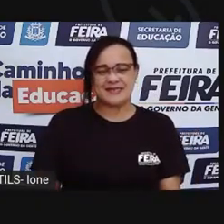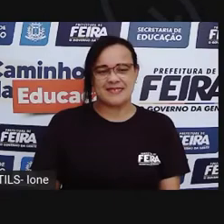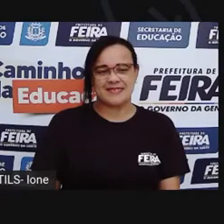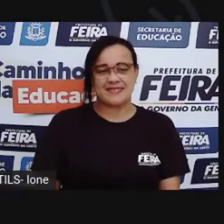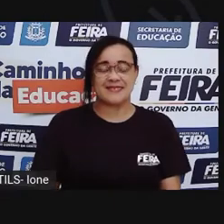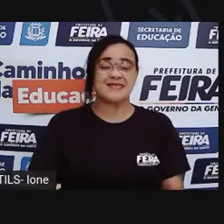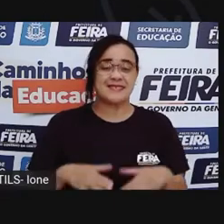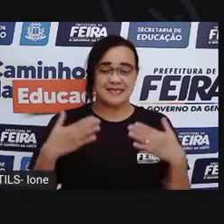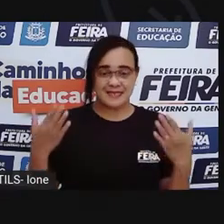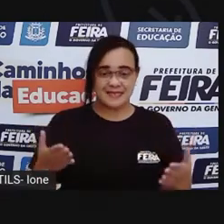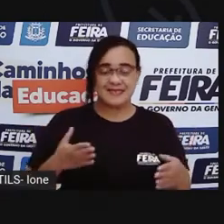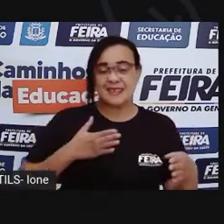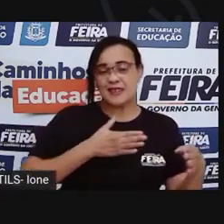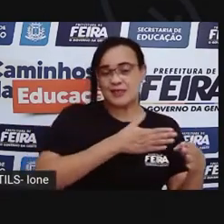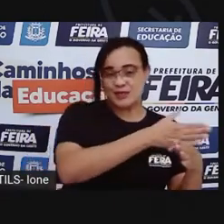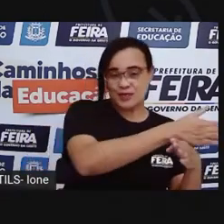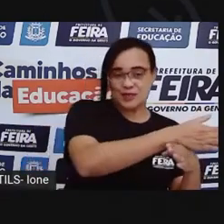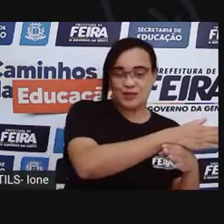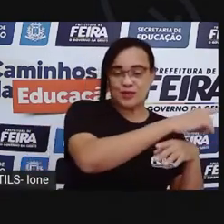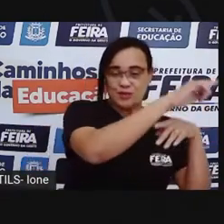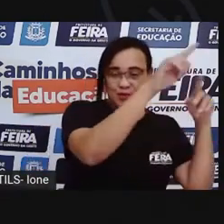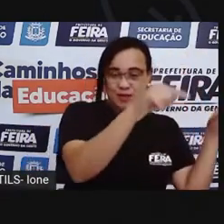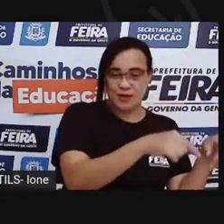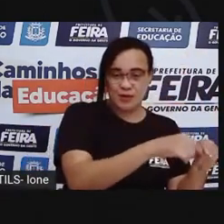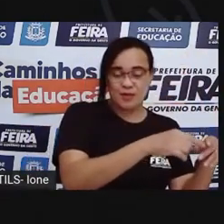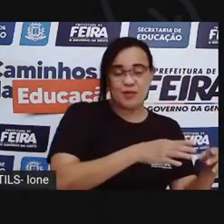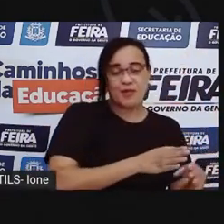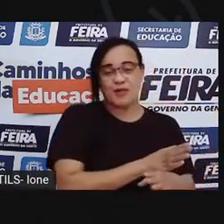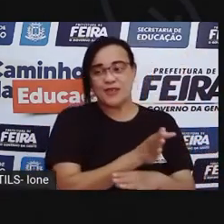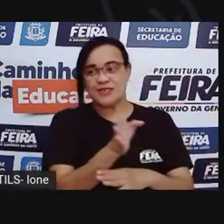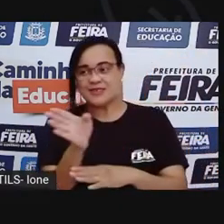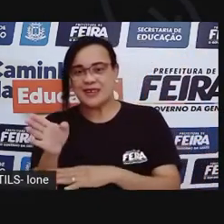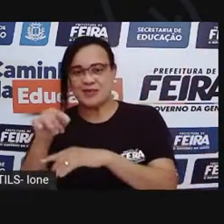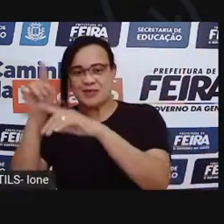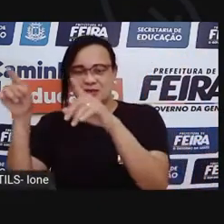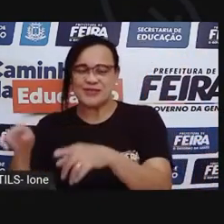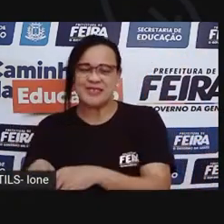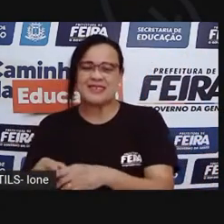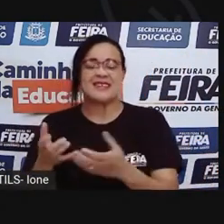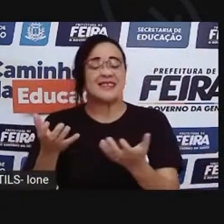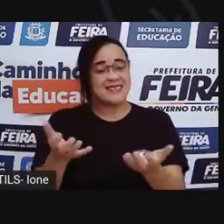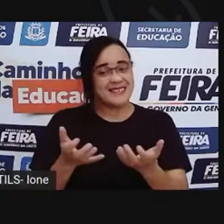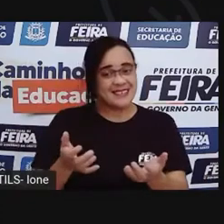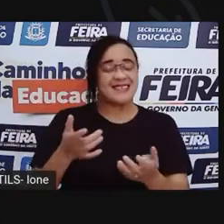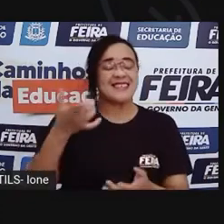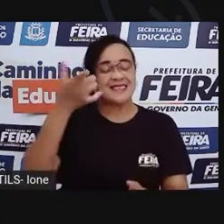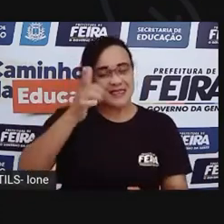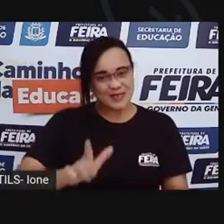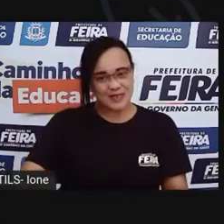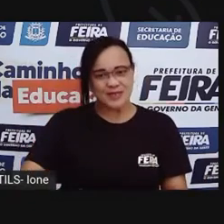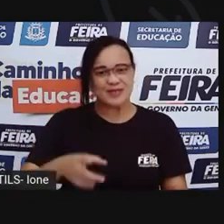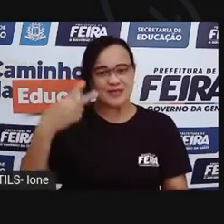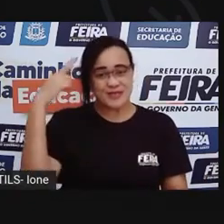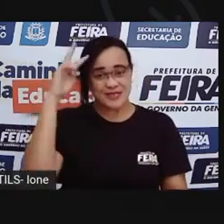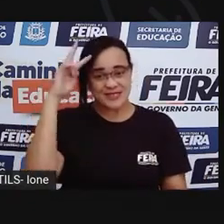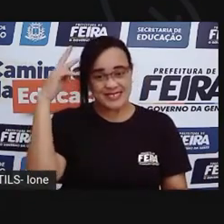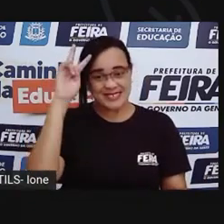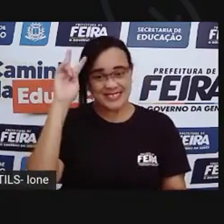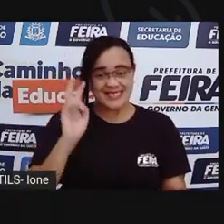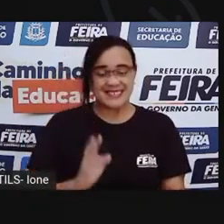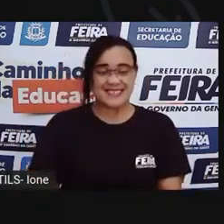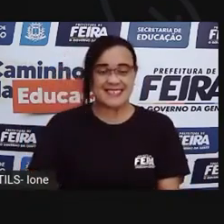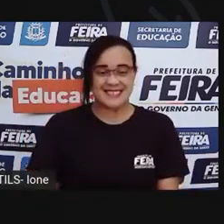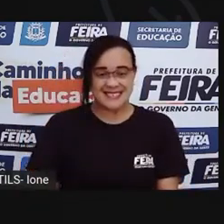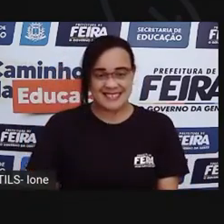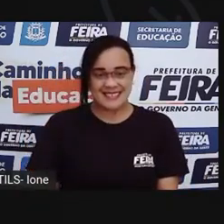Entrou por uma porta, saiu por outra. Quem quiser que conte outra. Olha só, essa